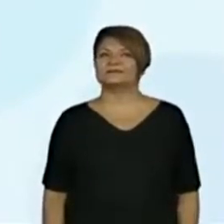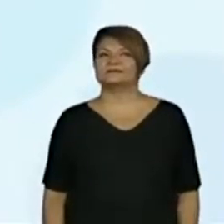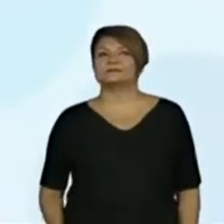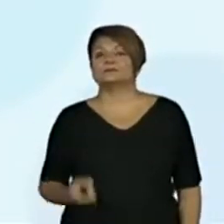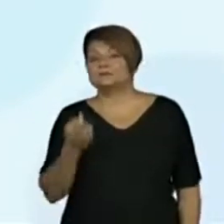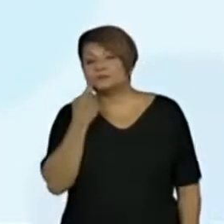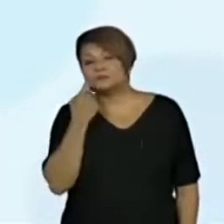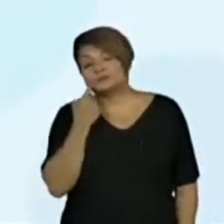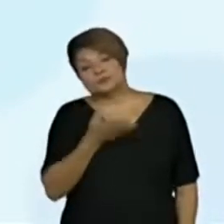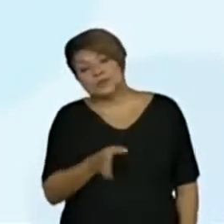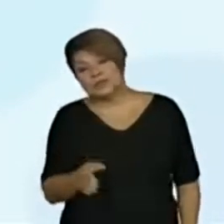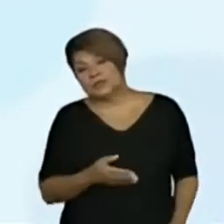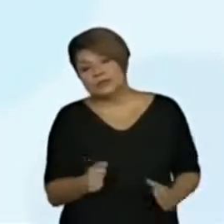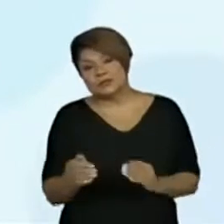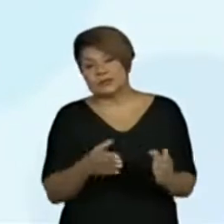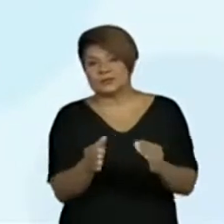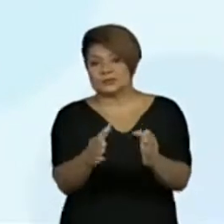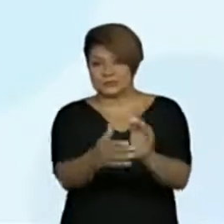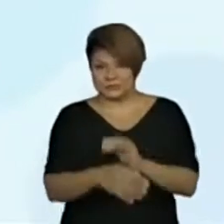E os peixes?